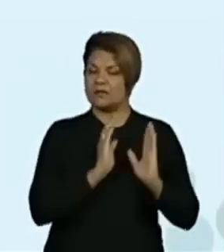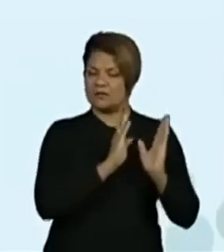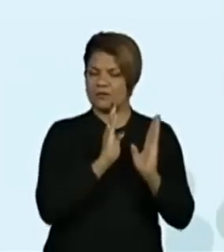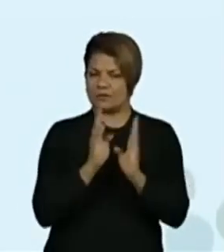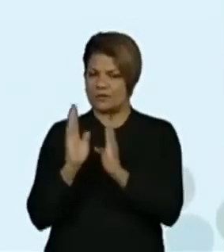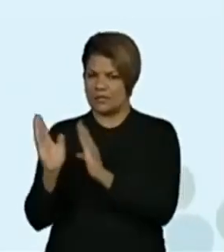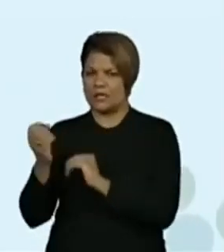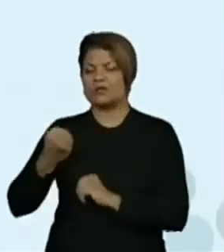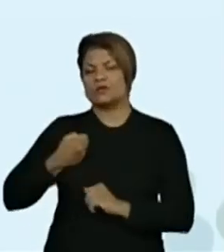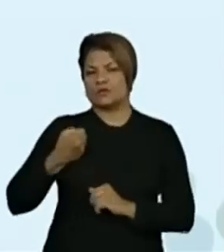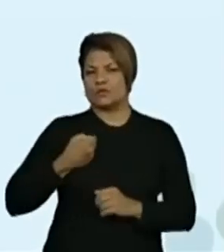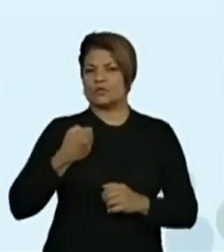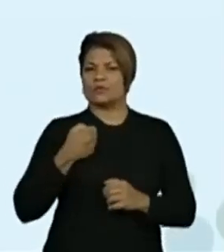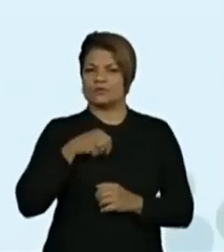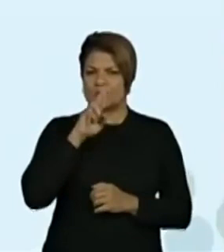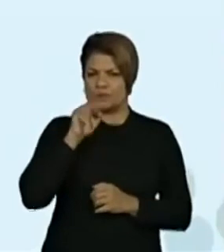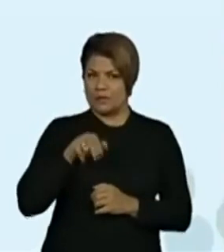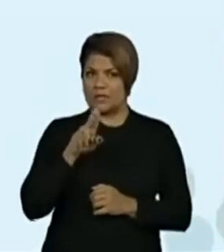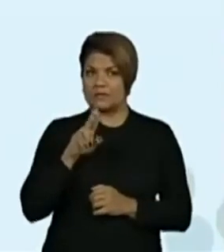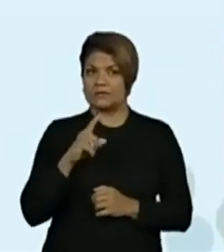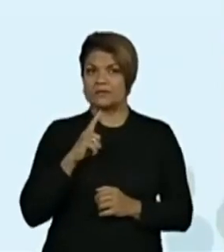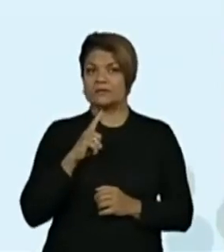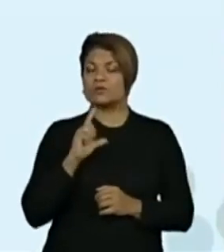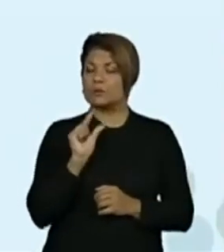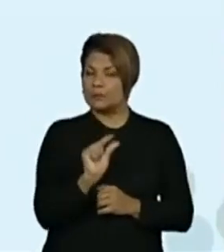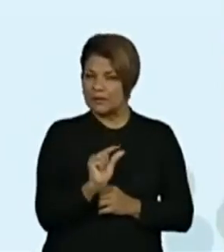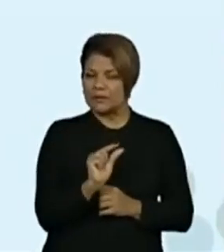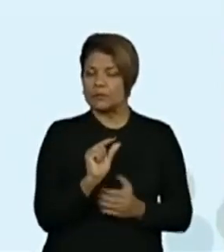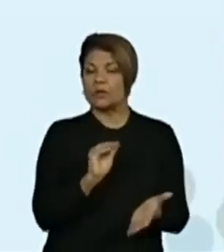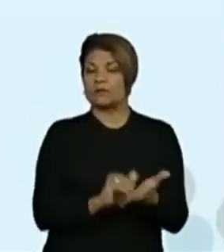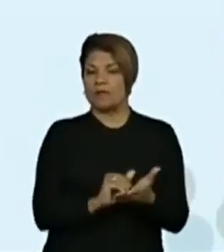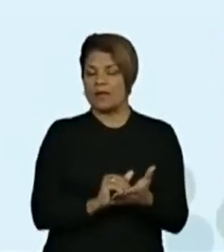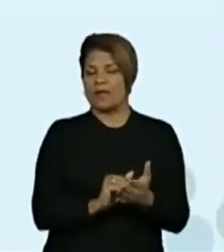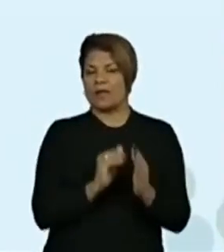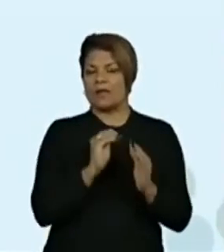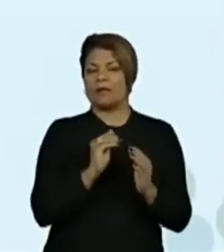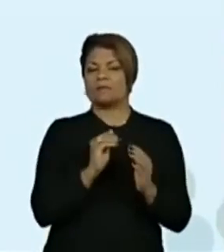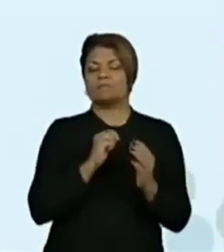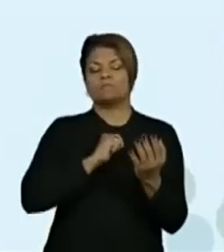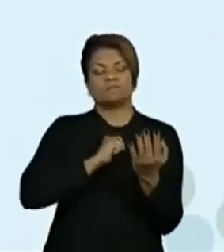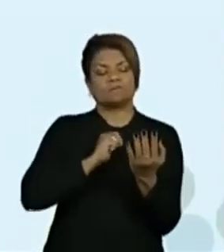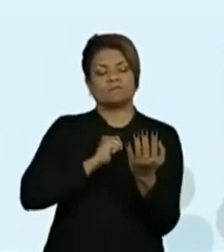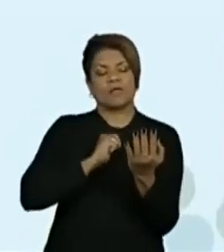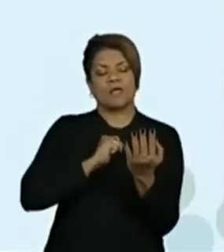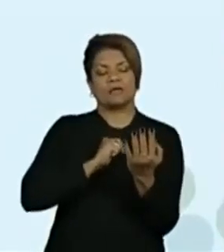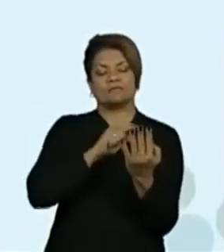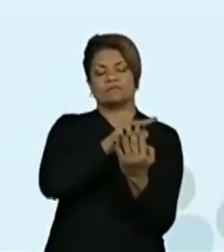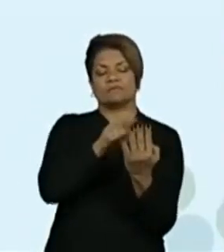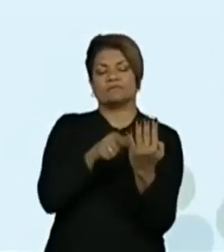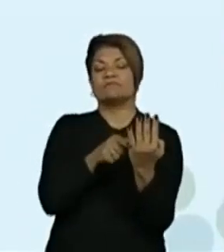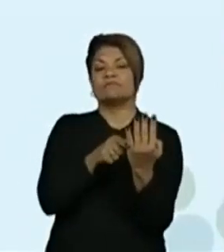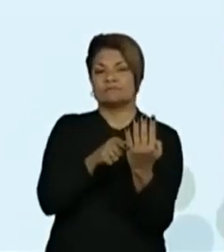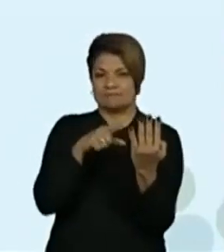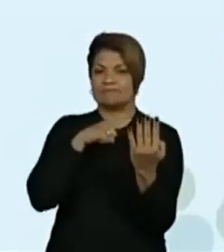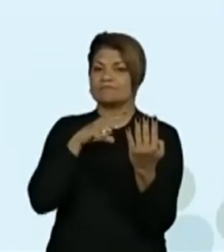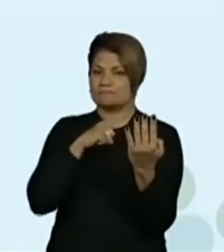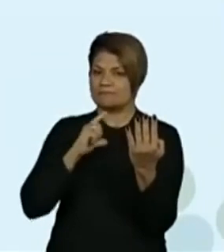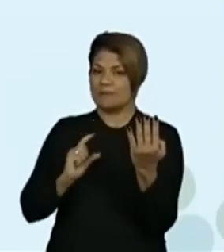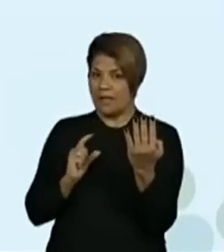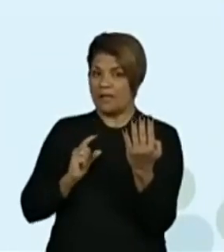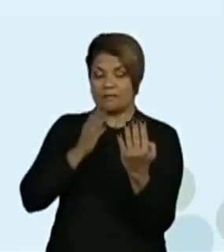números naturais, no mínimo até a ordem das centenas de milhar, com compreensão das principais